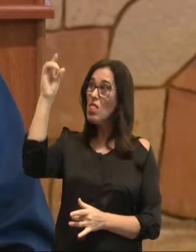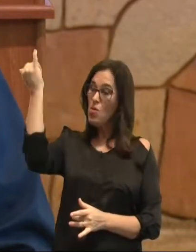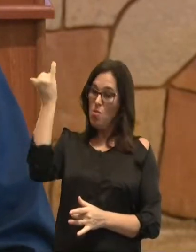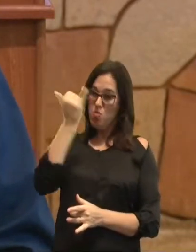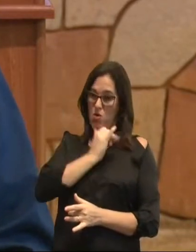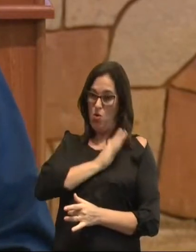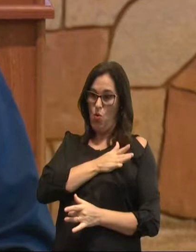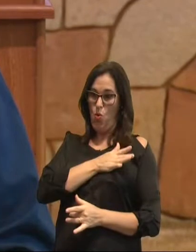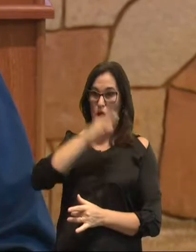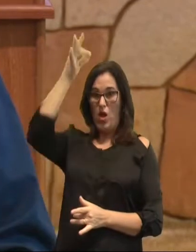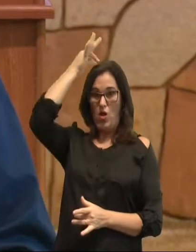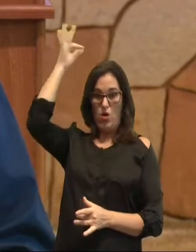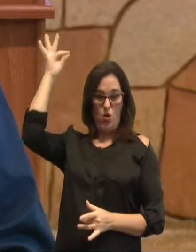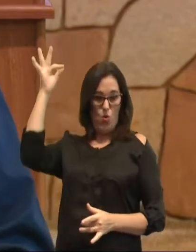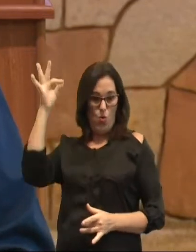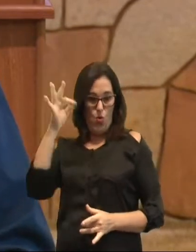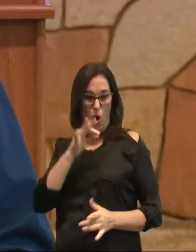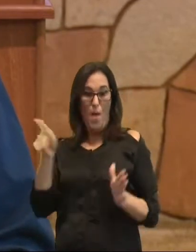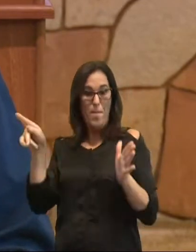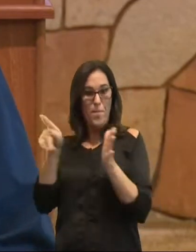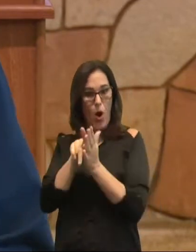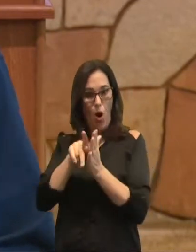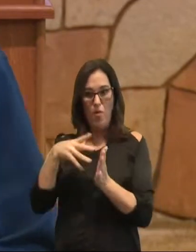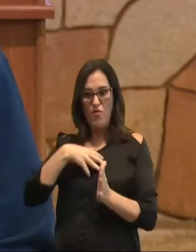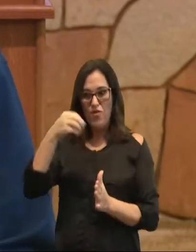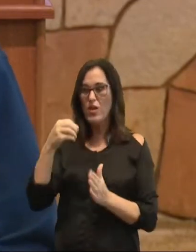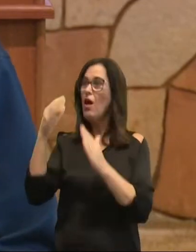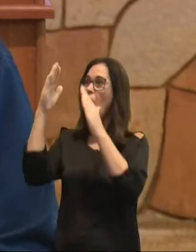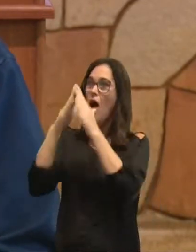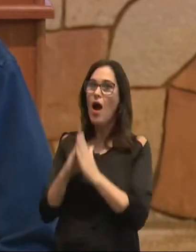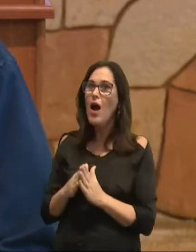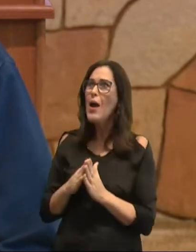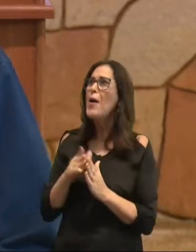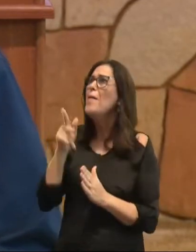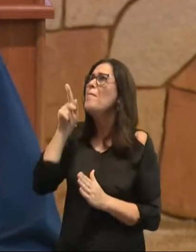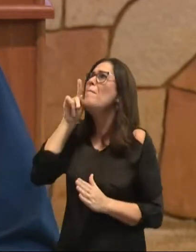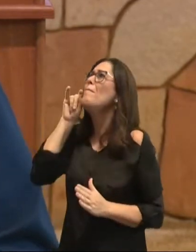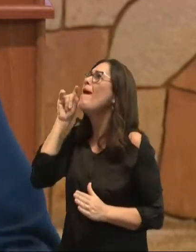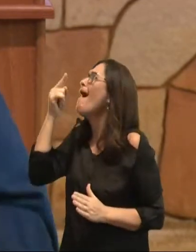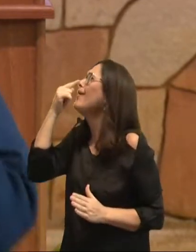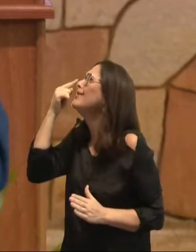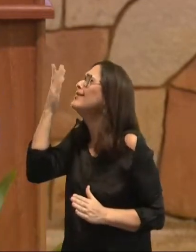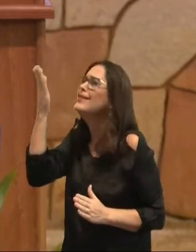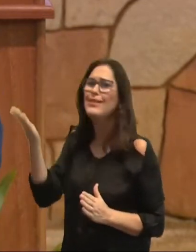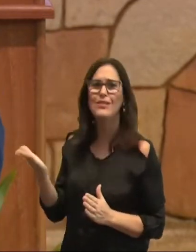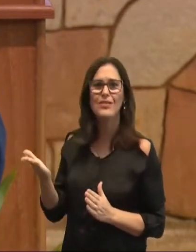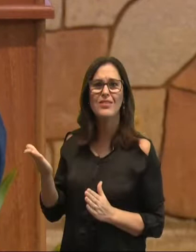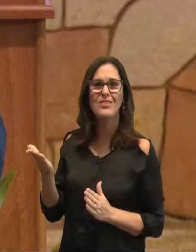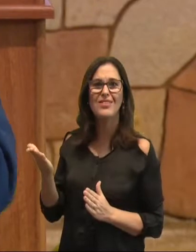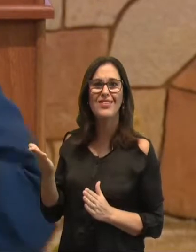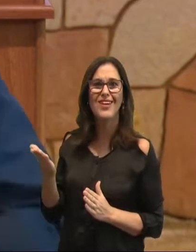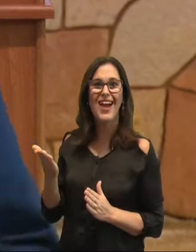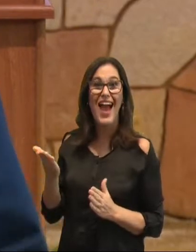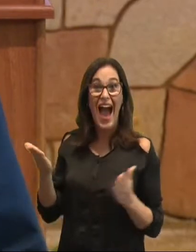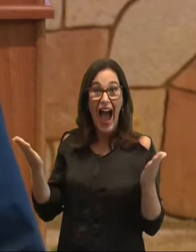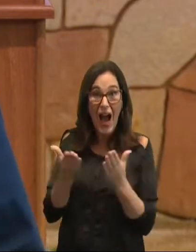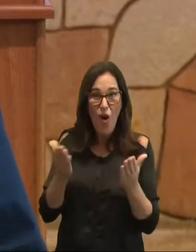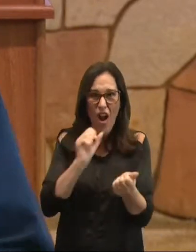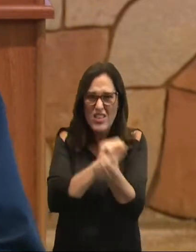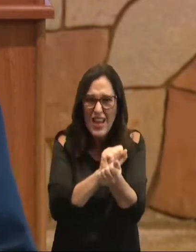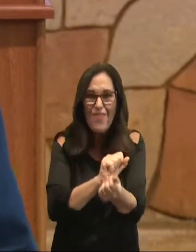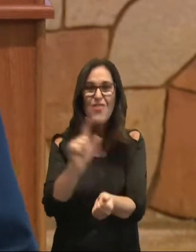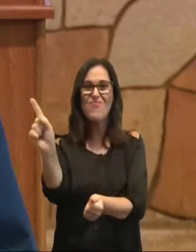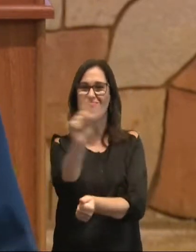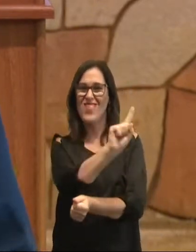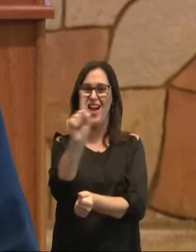o Espírito de Seu Filho, que clama, Abba, Pai, de sorte que já não és escravo,